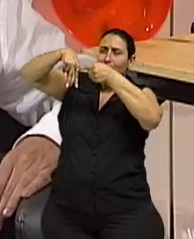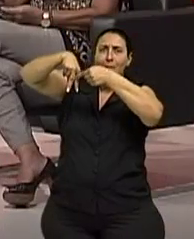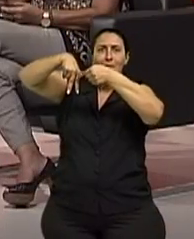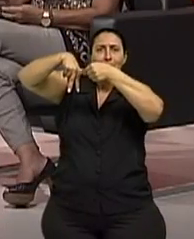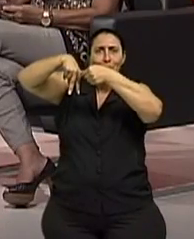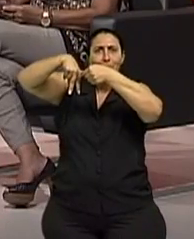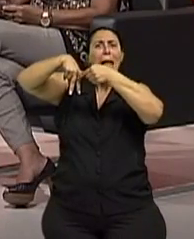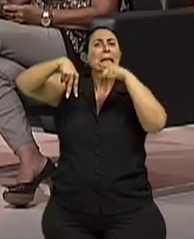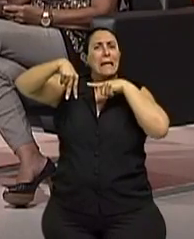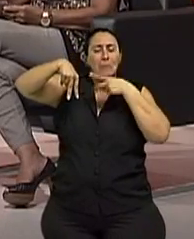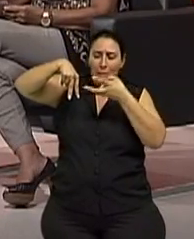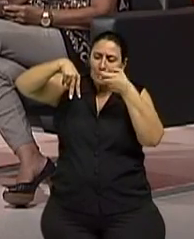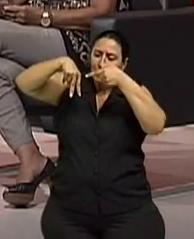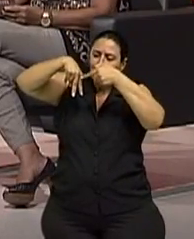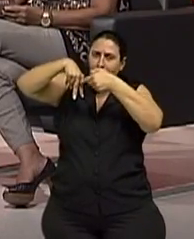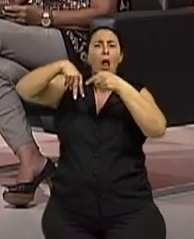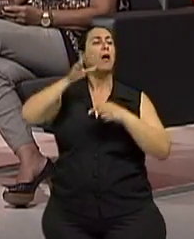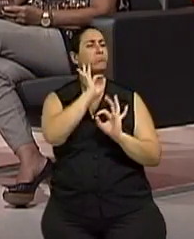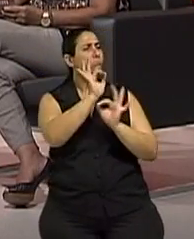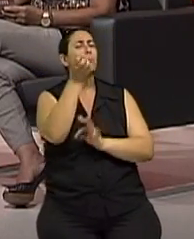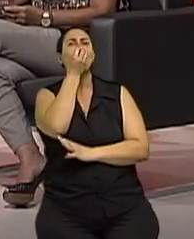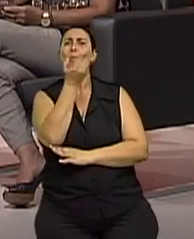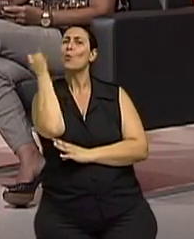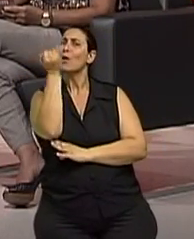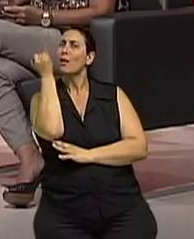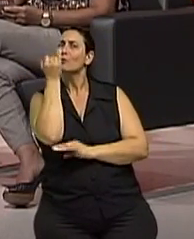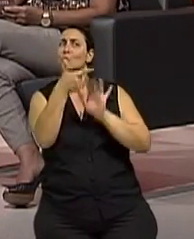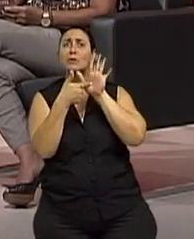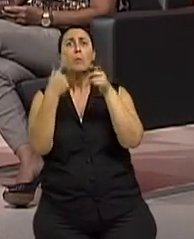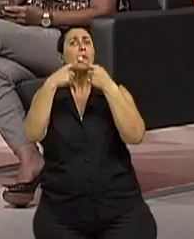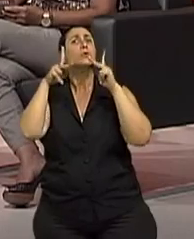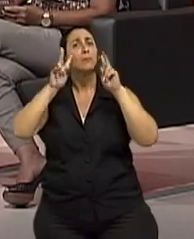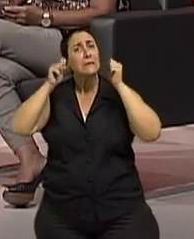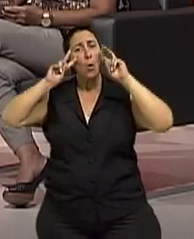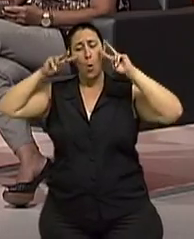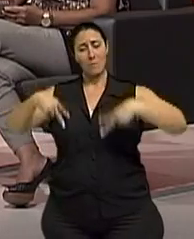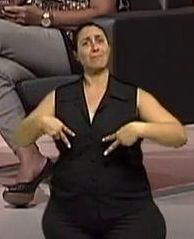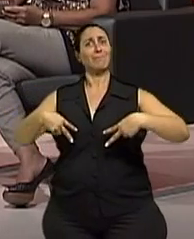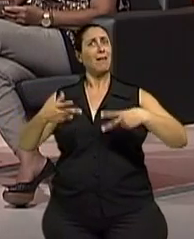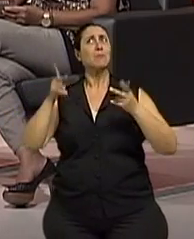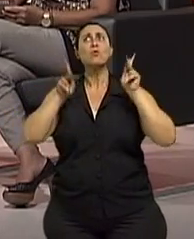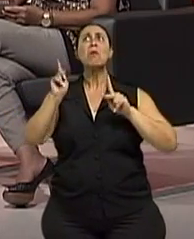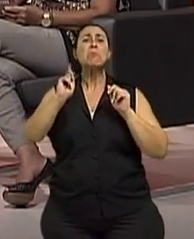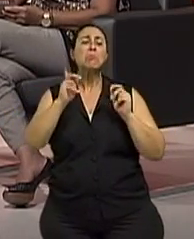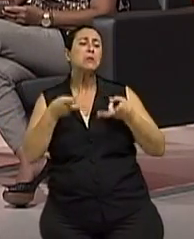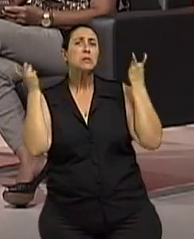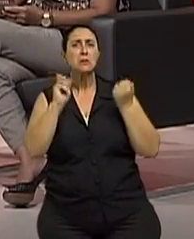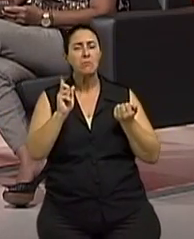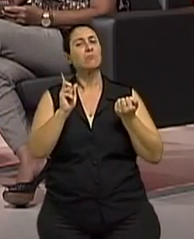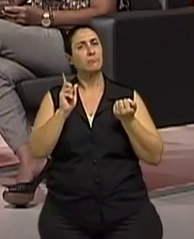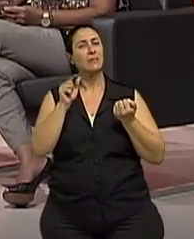medial da coxa. O senhor está especificando muito bem para as pessoas se auto-observarem, né? Sim, porque é muito frequente essas